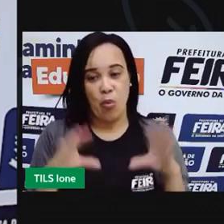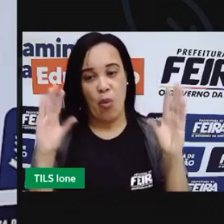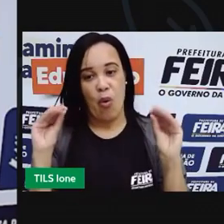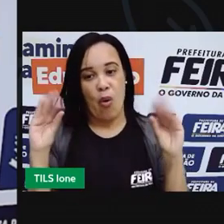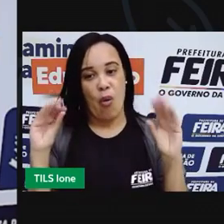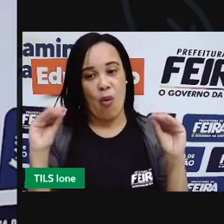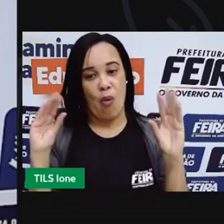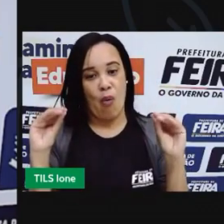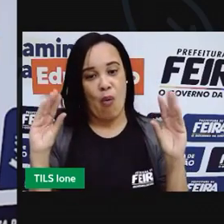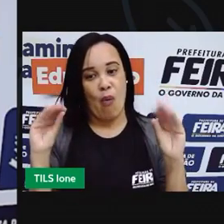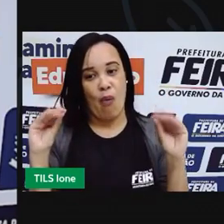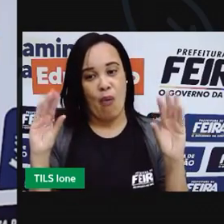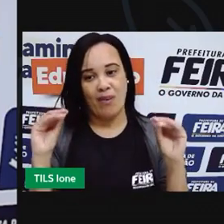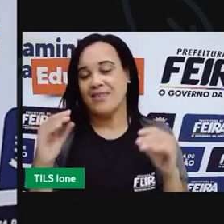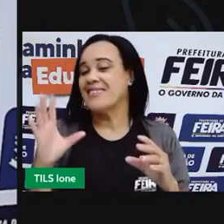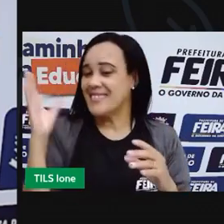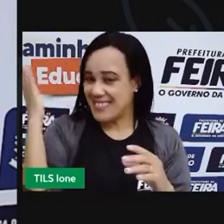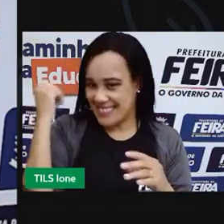passo a passo.